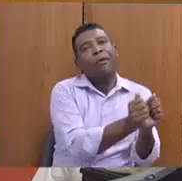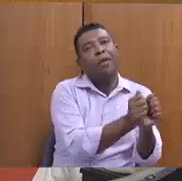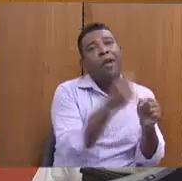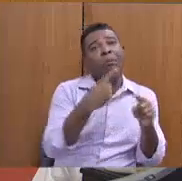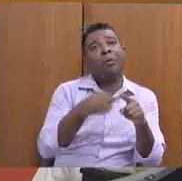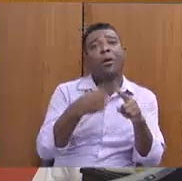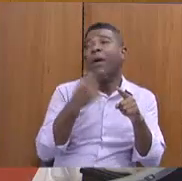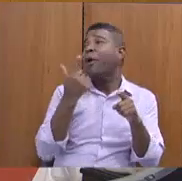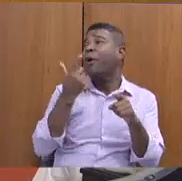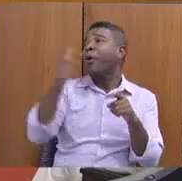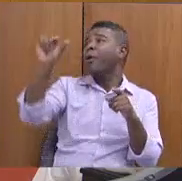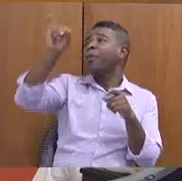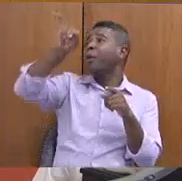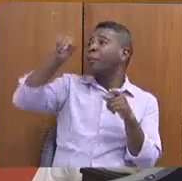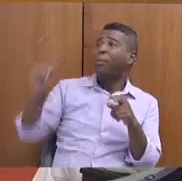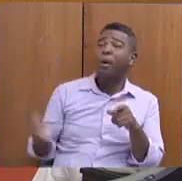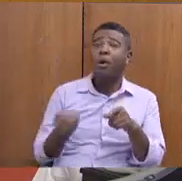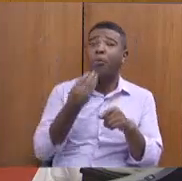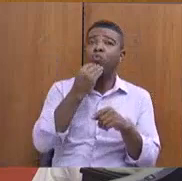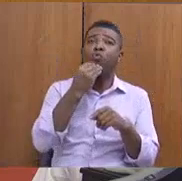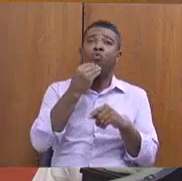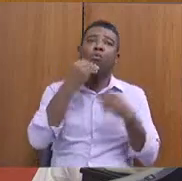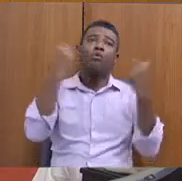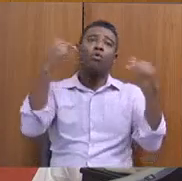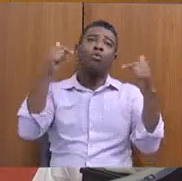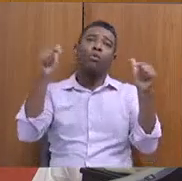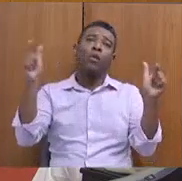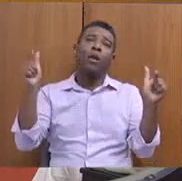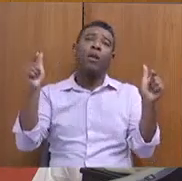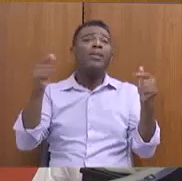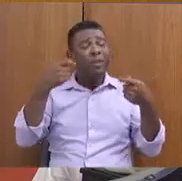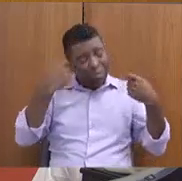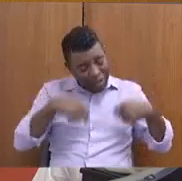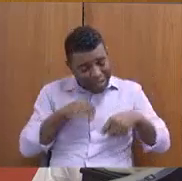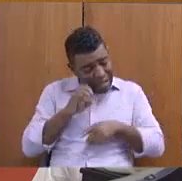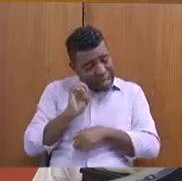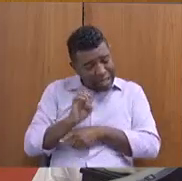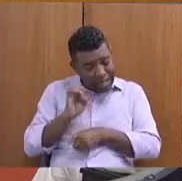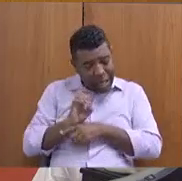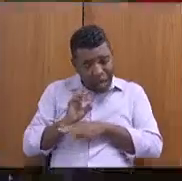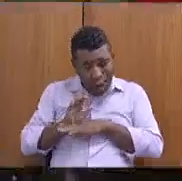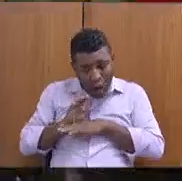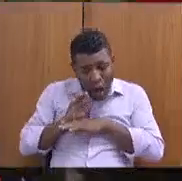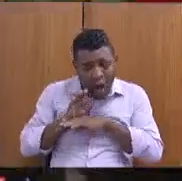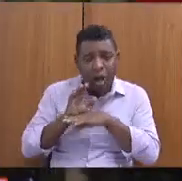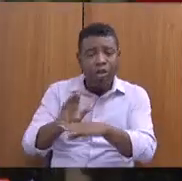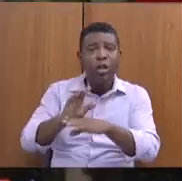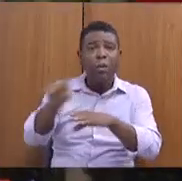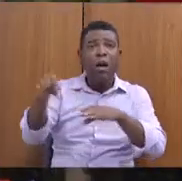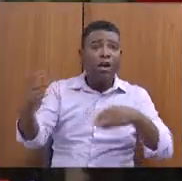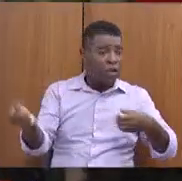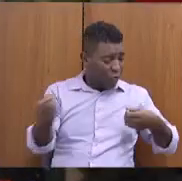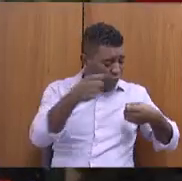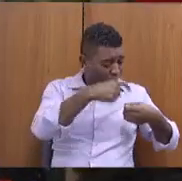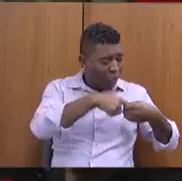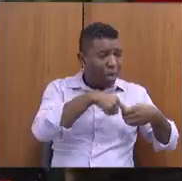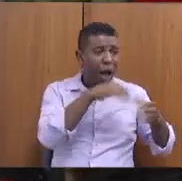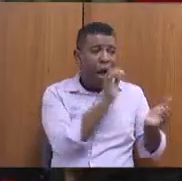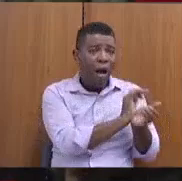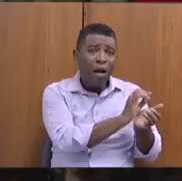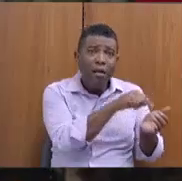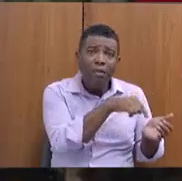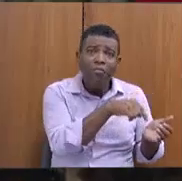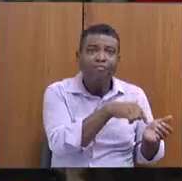imprescindível que elas tenham auxílio, algum subsídio do Estado para não voltar para essa situação pretérita. Então, fomos nós que